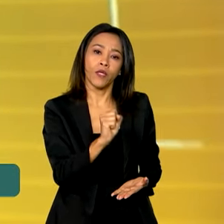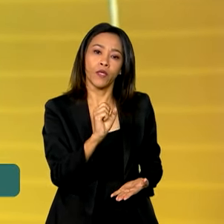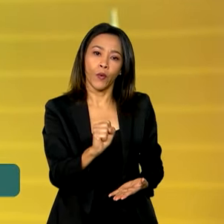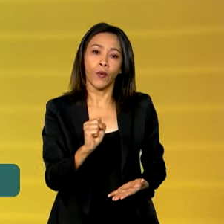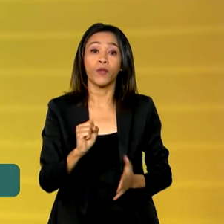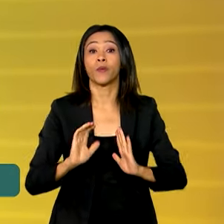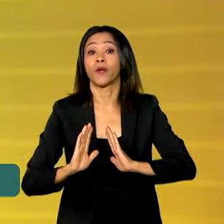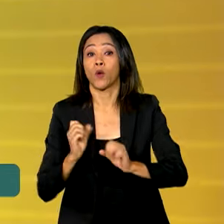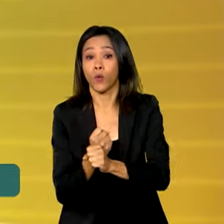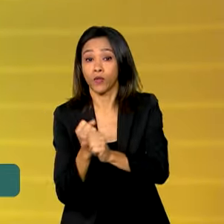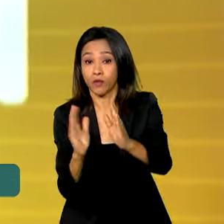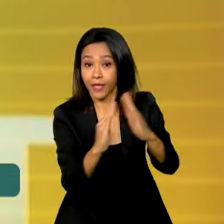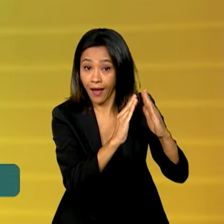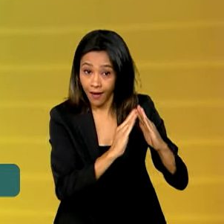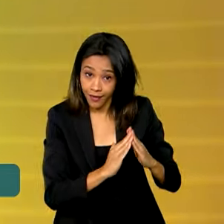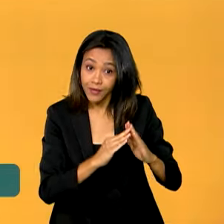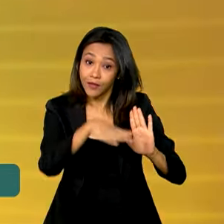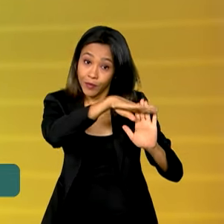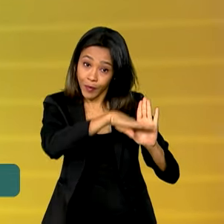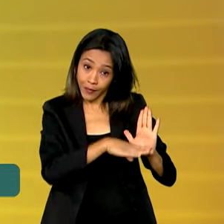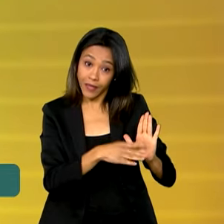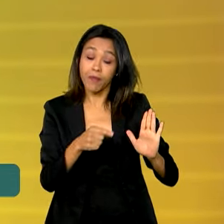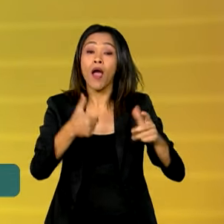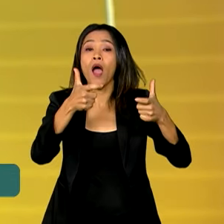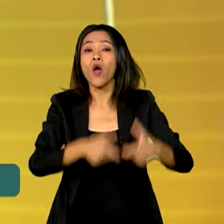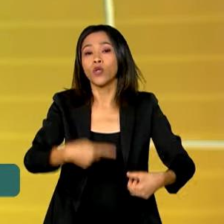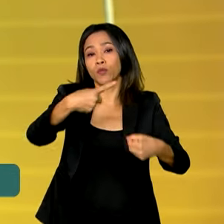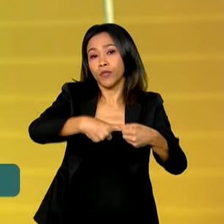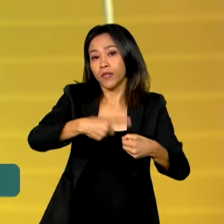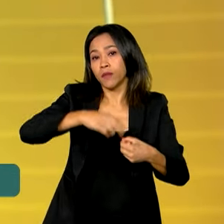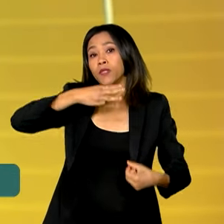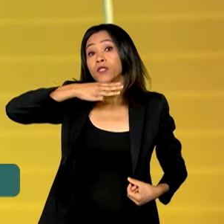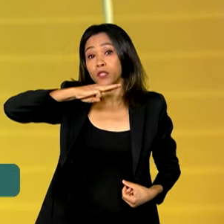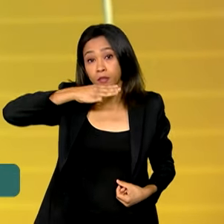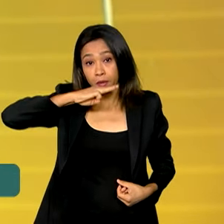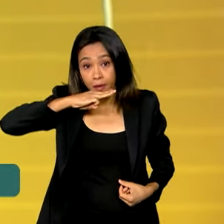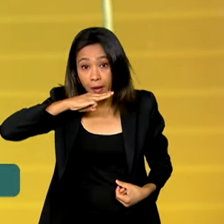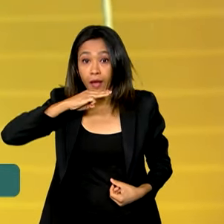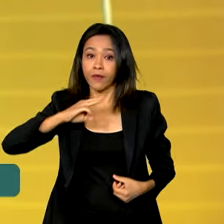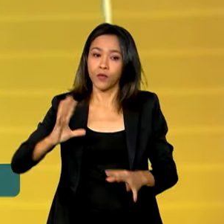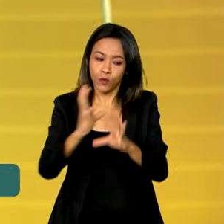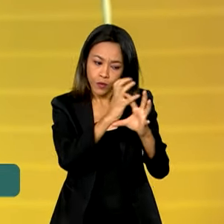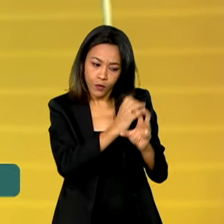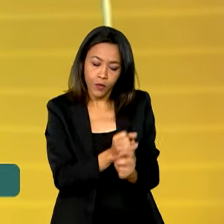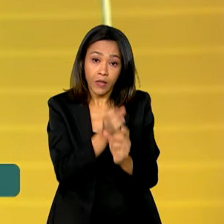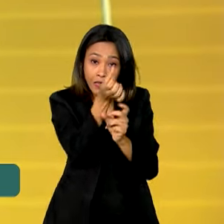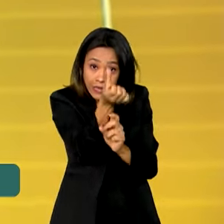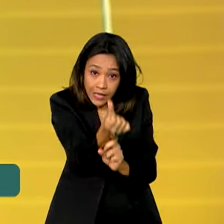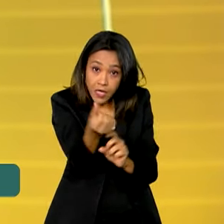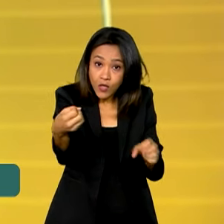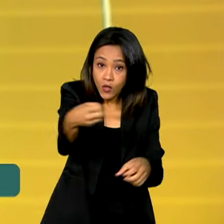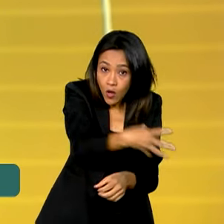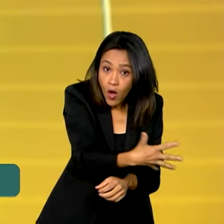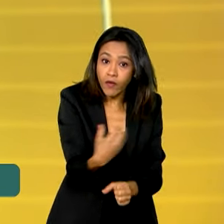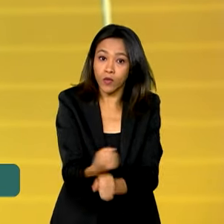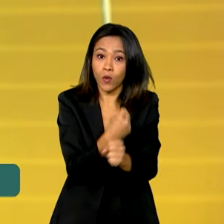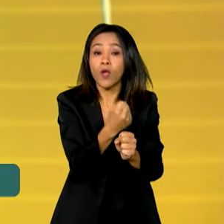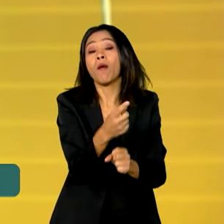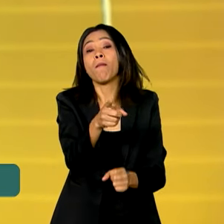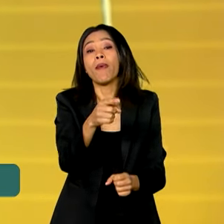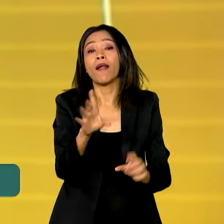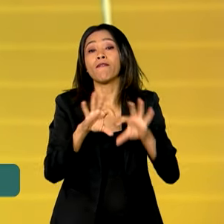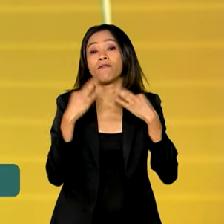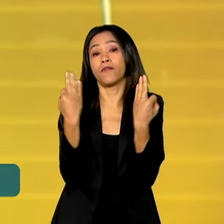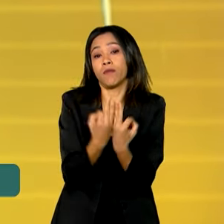habitacionais do programa Minha Casa Minha Vida, no município de Marabá. São seis novos empreendimentos para famílias com renda